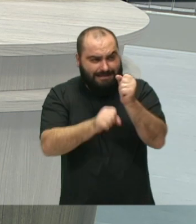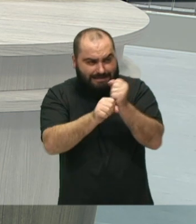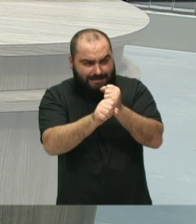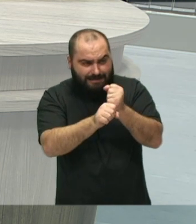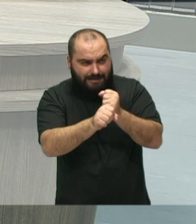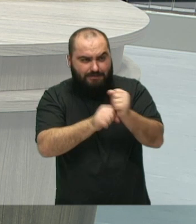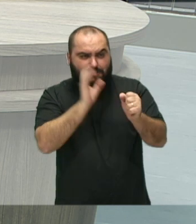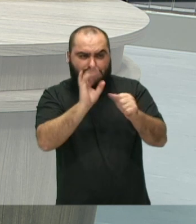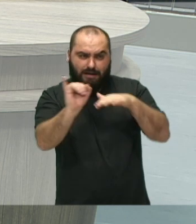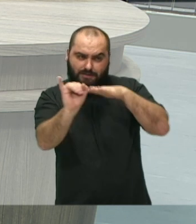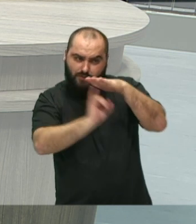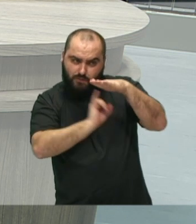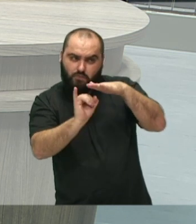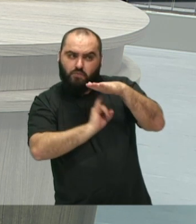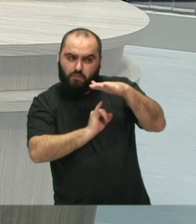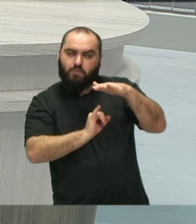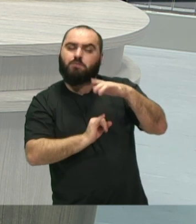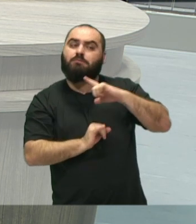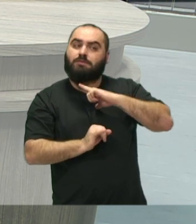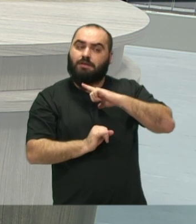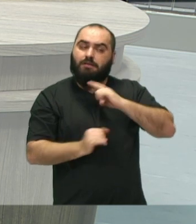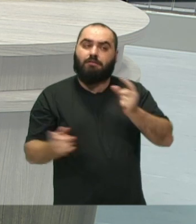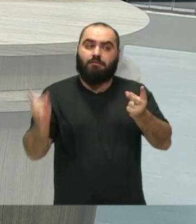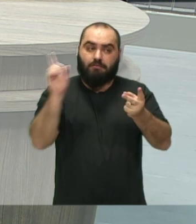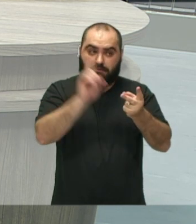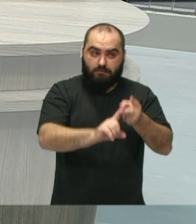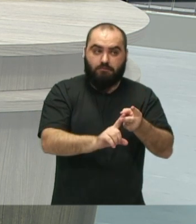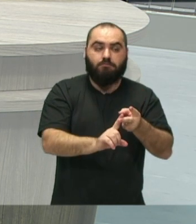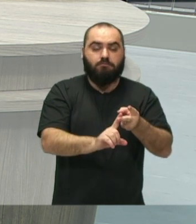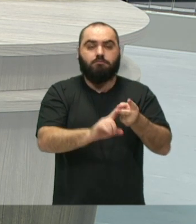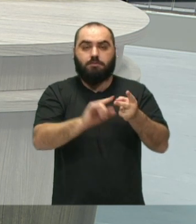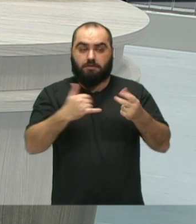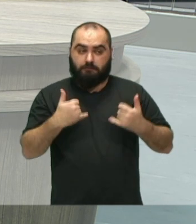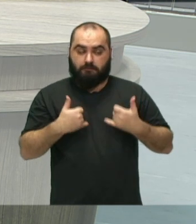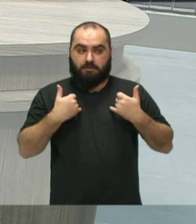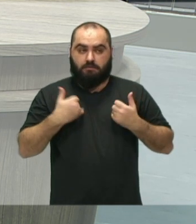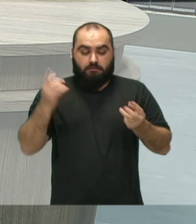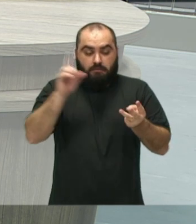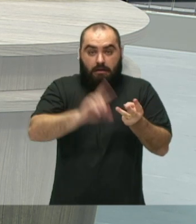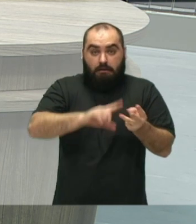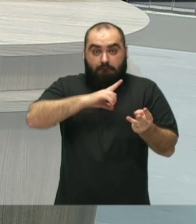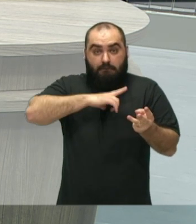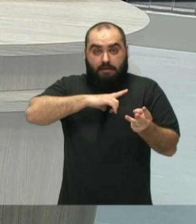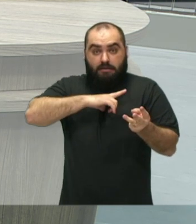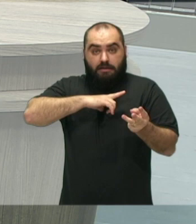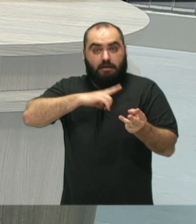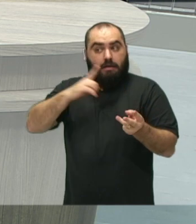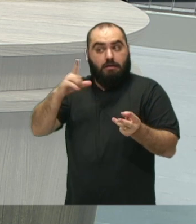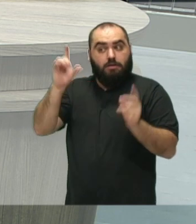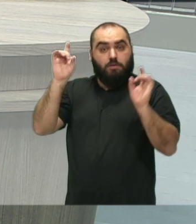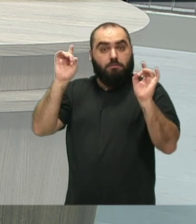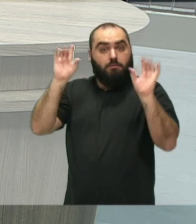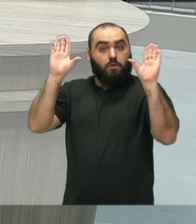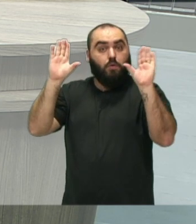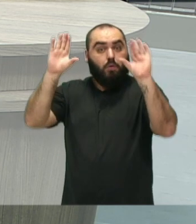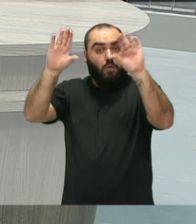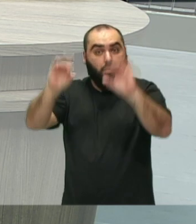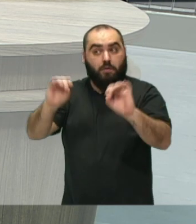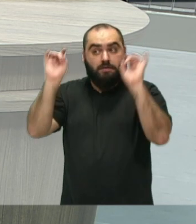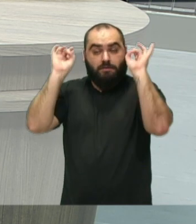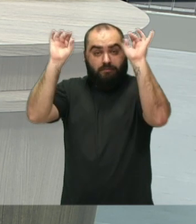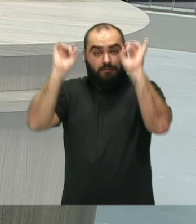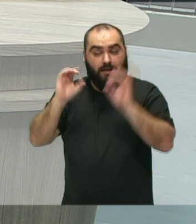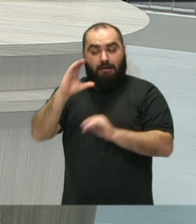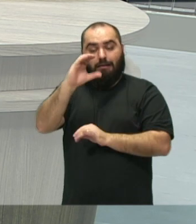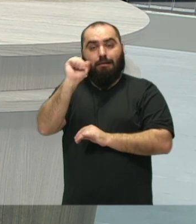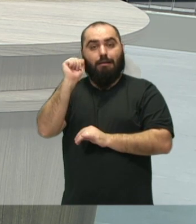intensa e parece que, na noite dos Candelabros, o conservatório também estará envolvido, dia 29 e dia 30 de junho. É